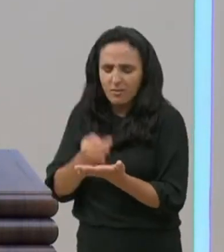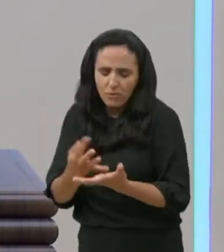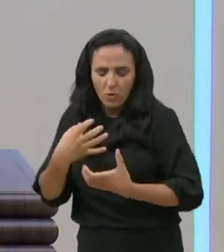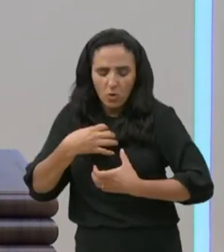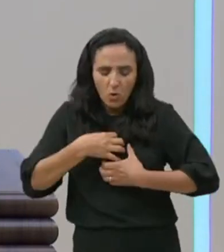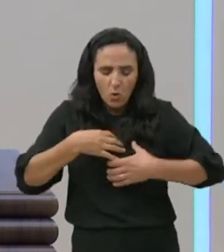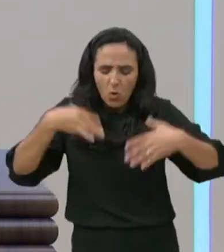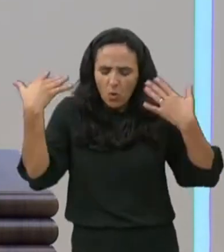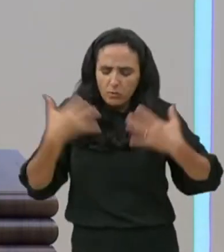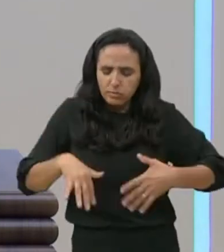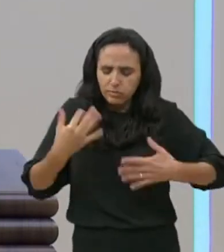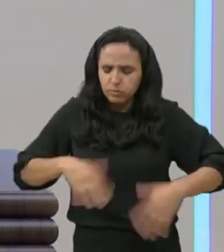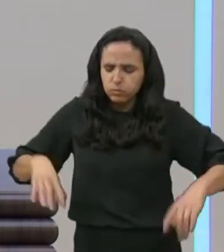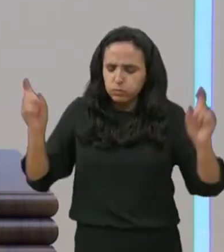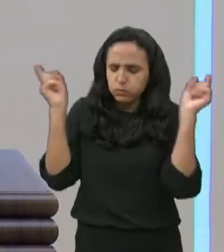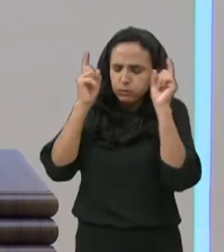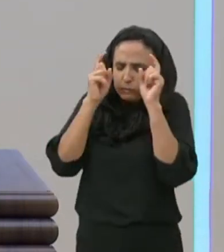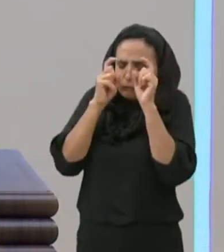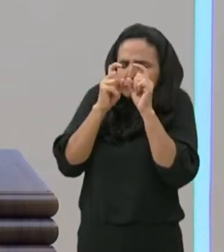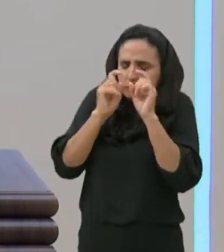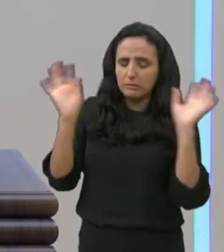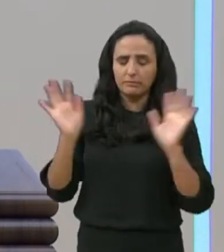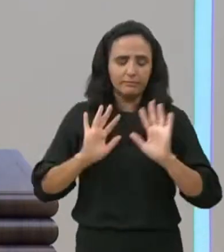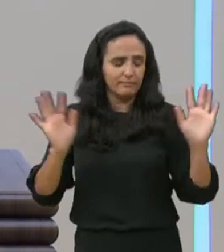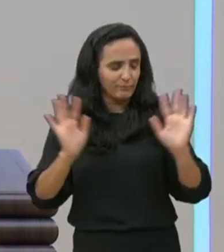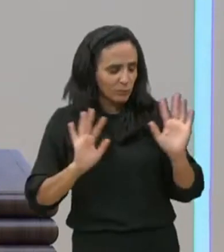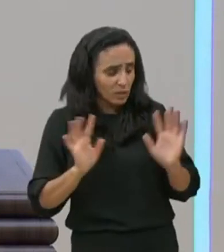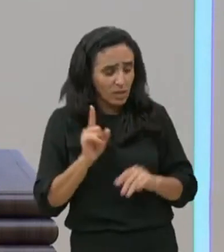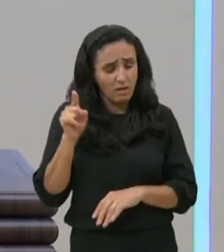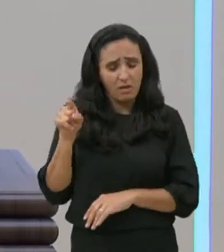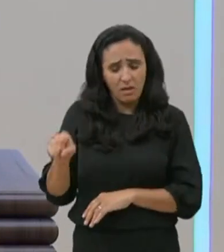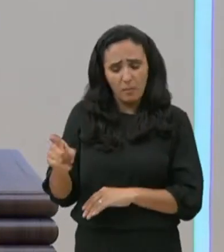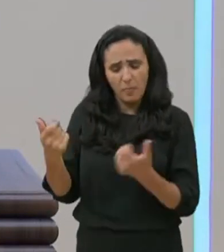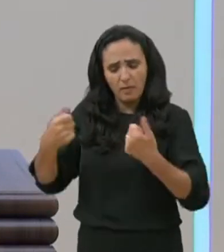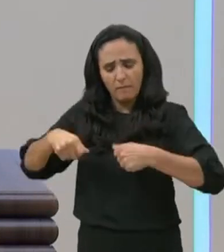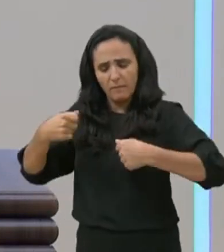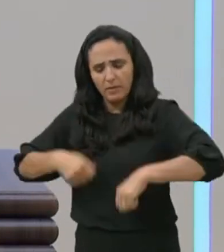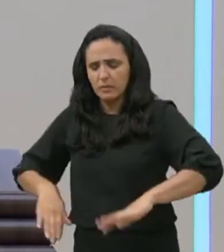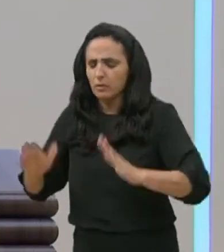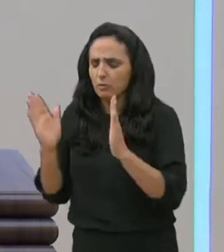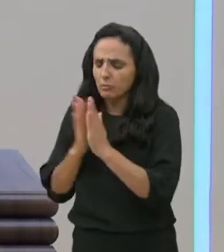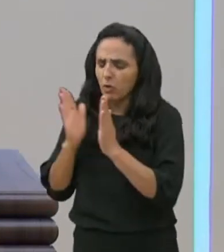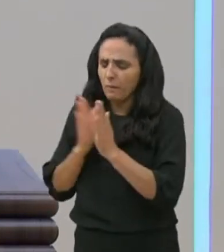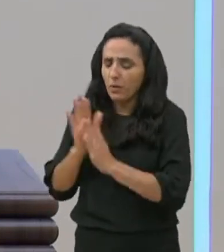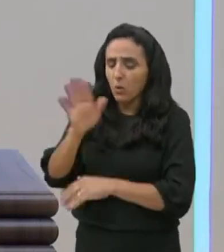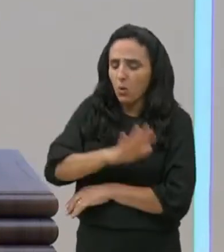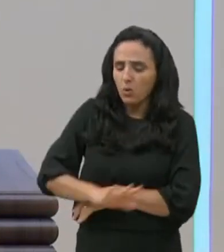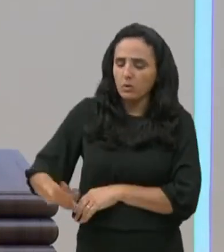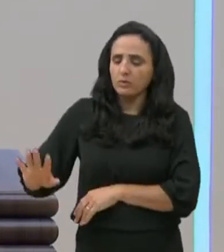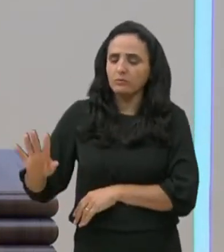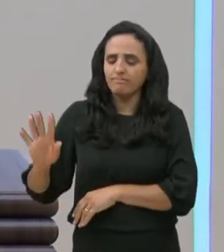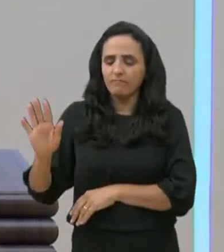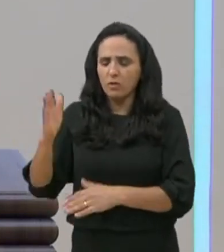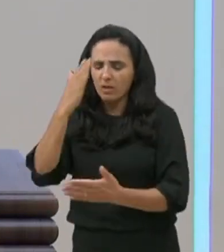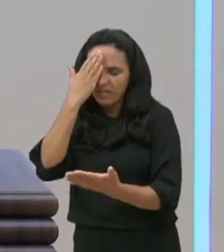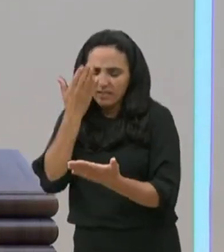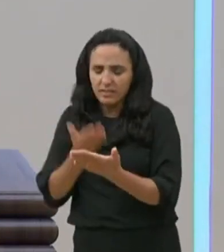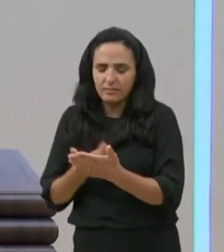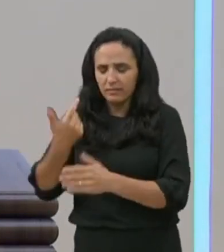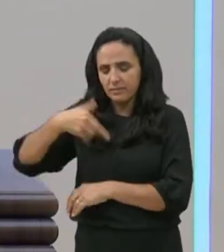não estava, demonstrando, uma fé de fingimento, ele não estava, dizendo, olha Jesus, eu acredito, no Senhor,